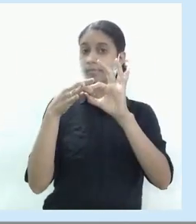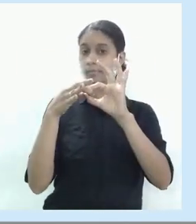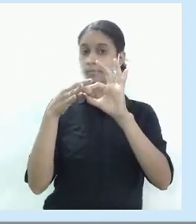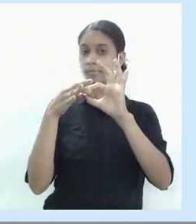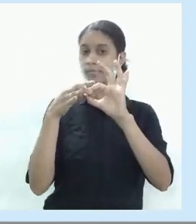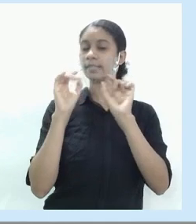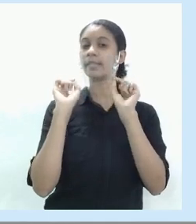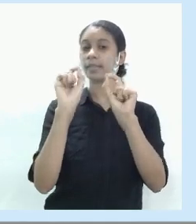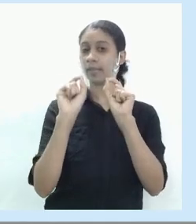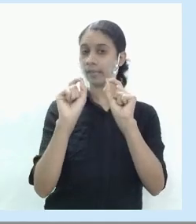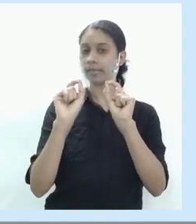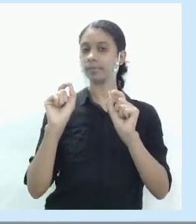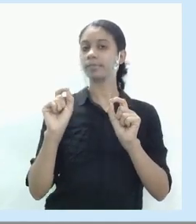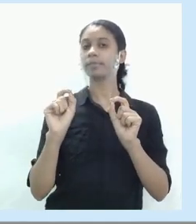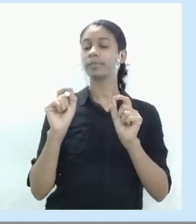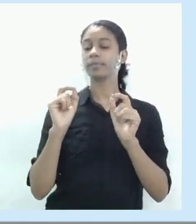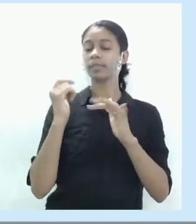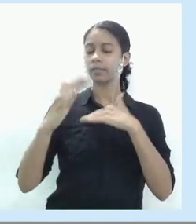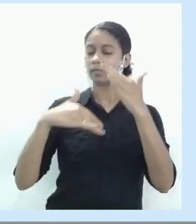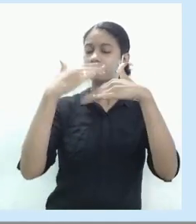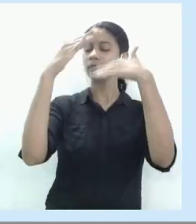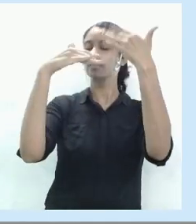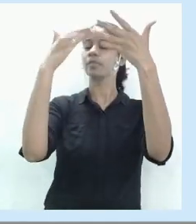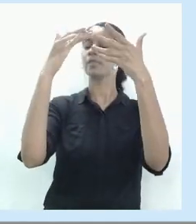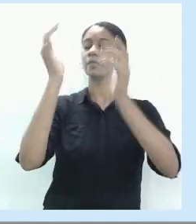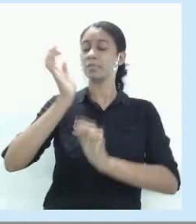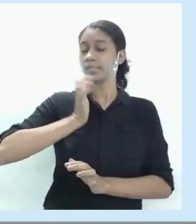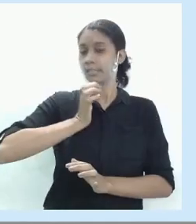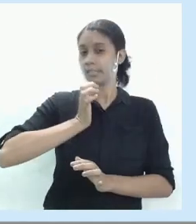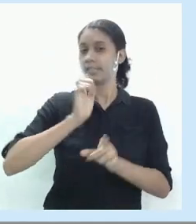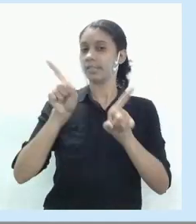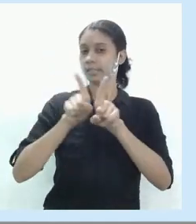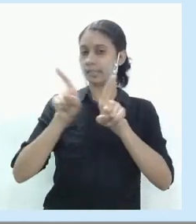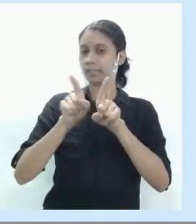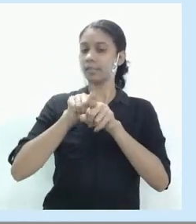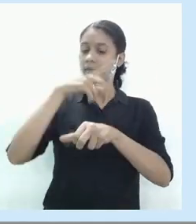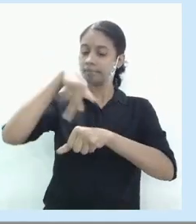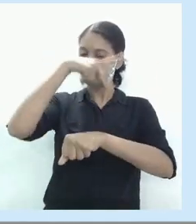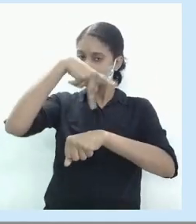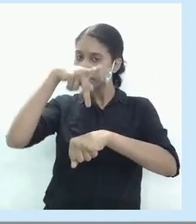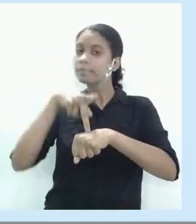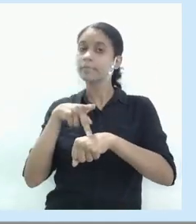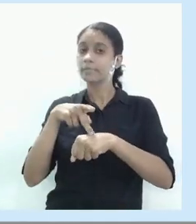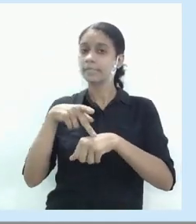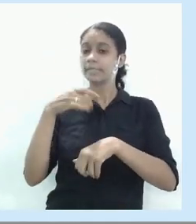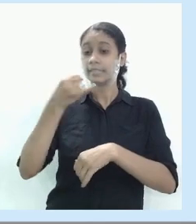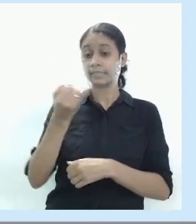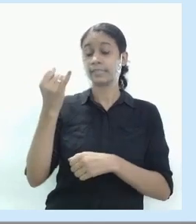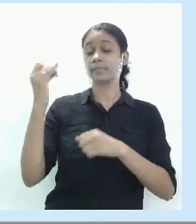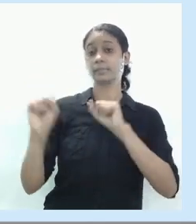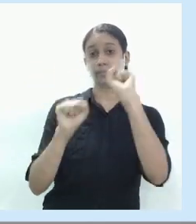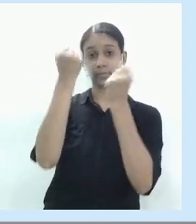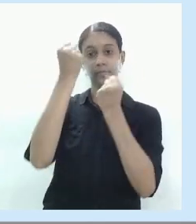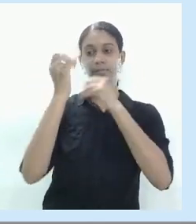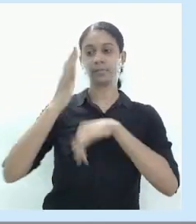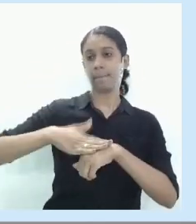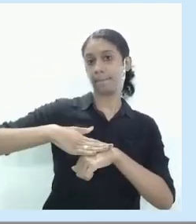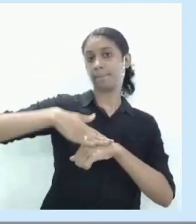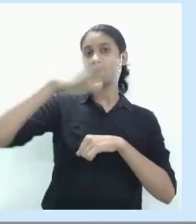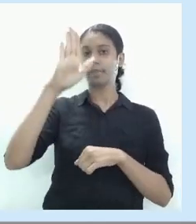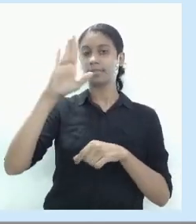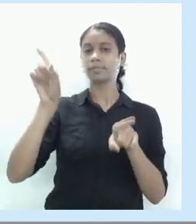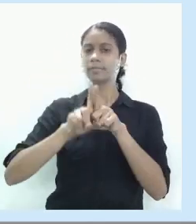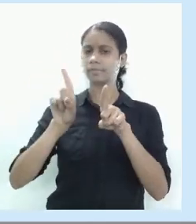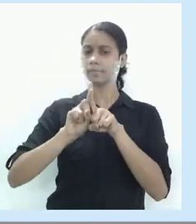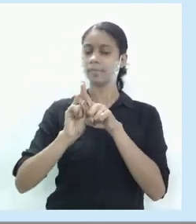riqueza e o desenvolvimento econômico do país. Quanto mais industrializado e quanto maior a